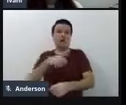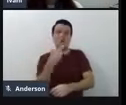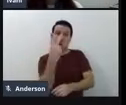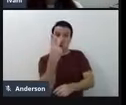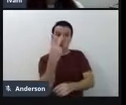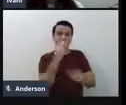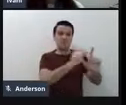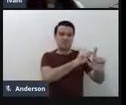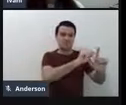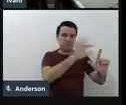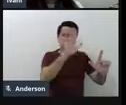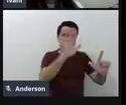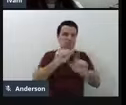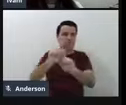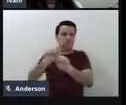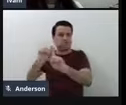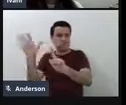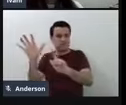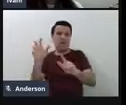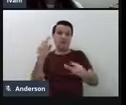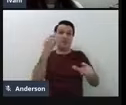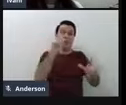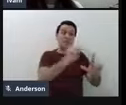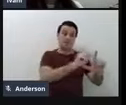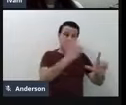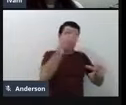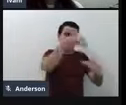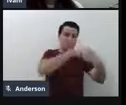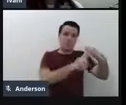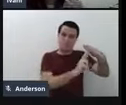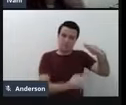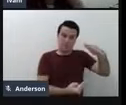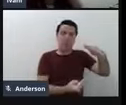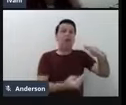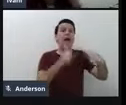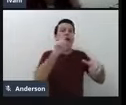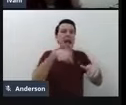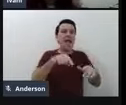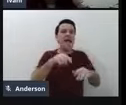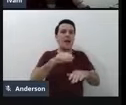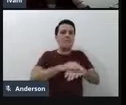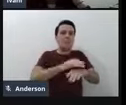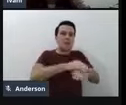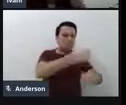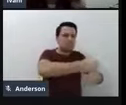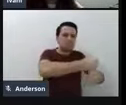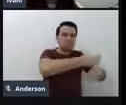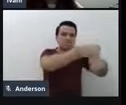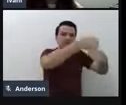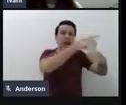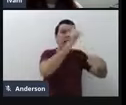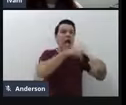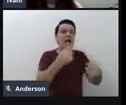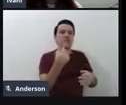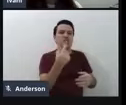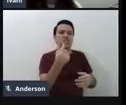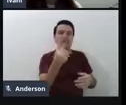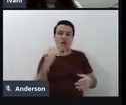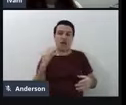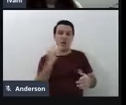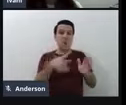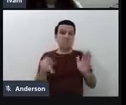dois laboratórios, o do Campus Palhaça Bilingue, construído e equipado com recursos da